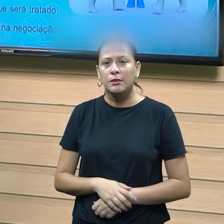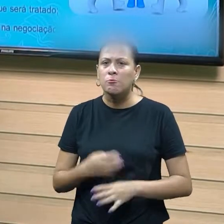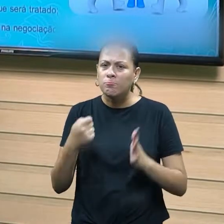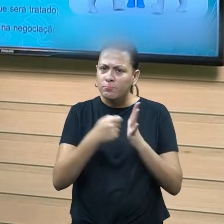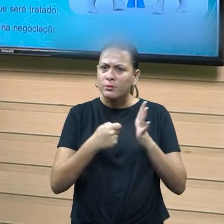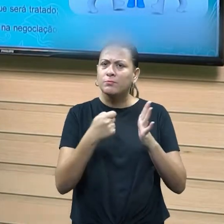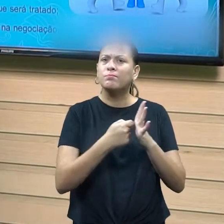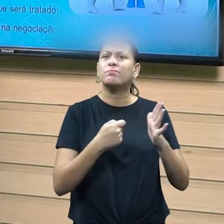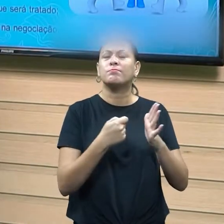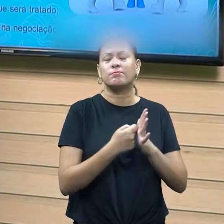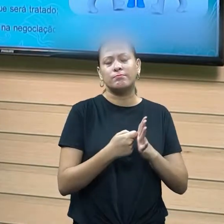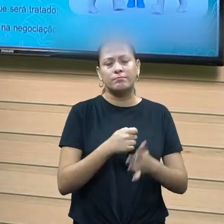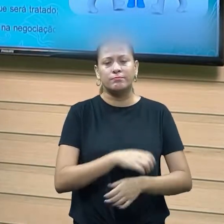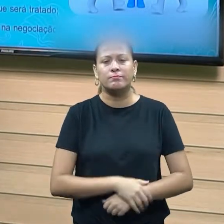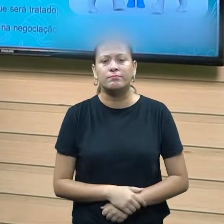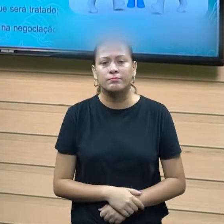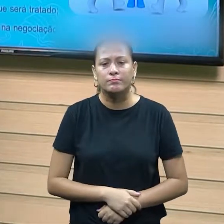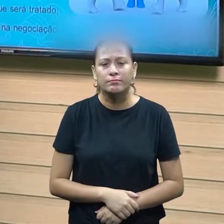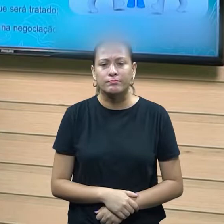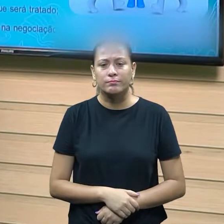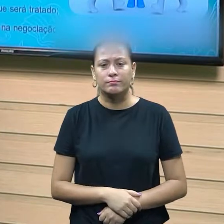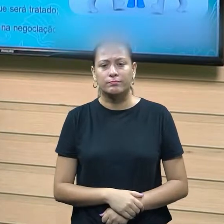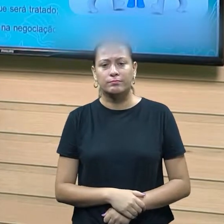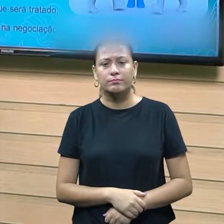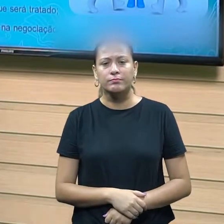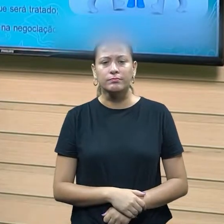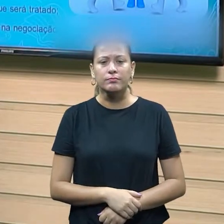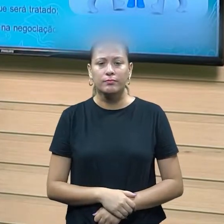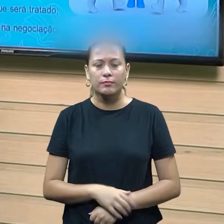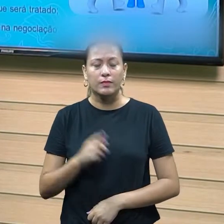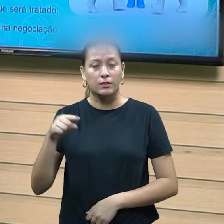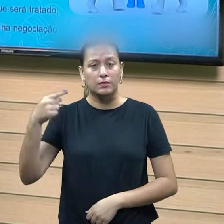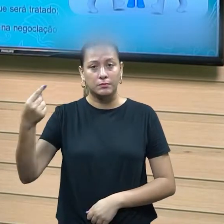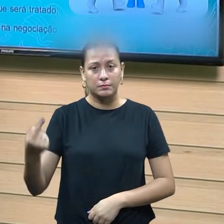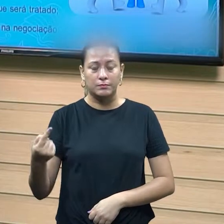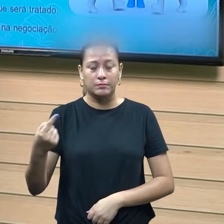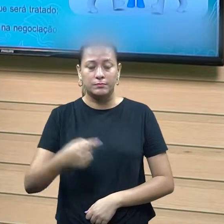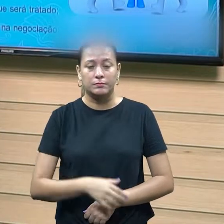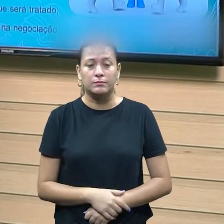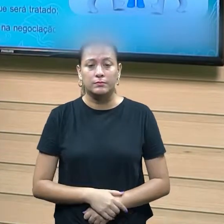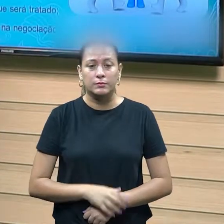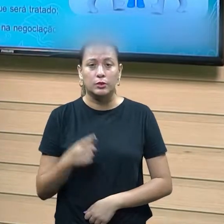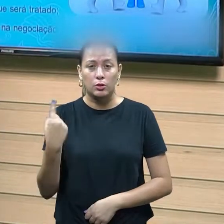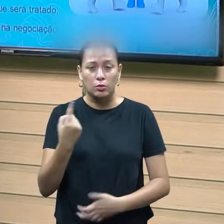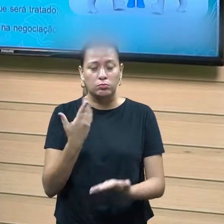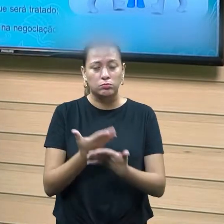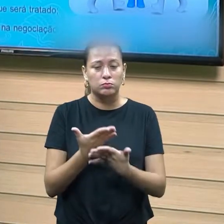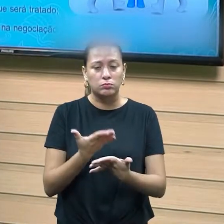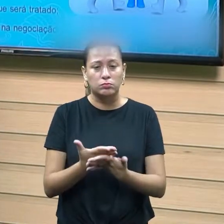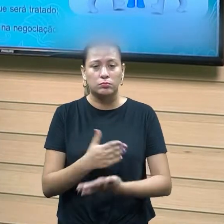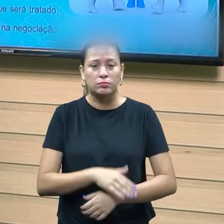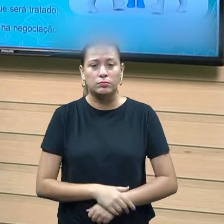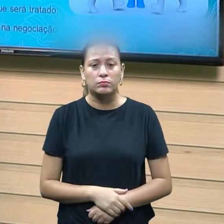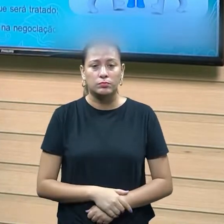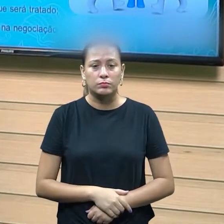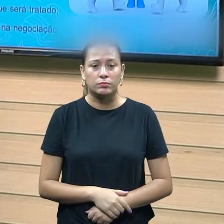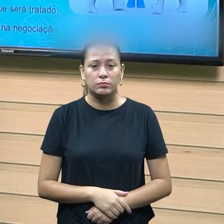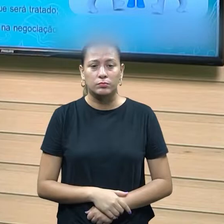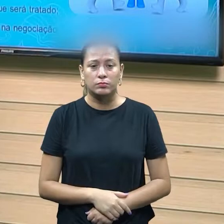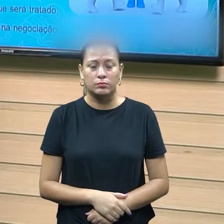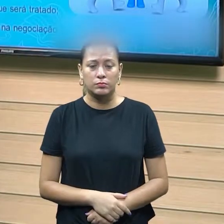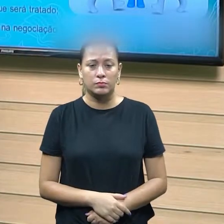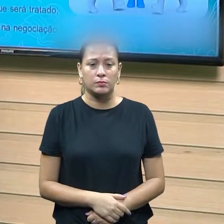falou, né, tem que ser claro e tem que ser convincente. e mais tarde a vai saber a respeito dos